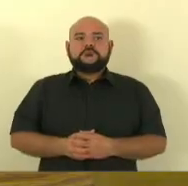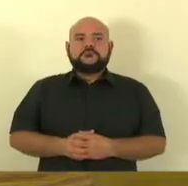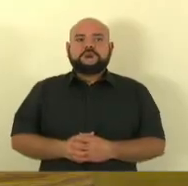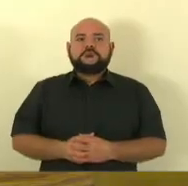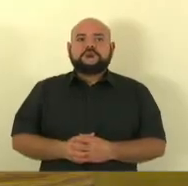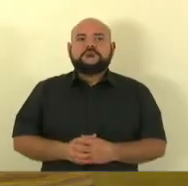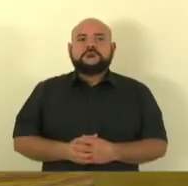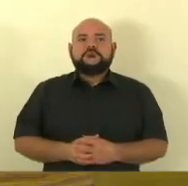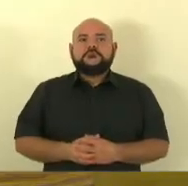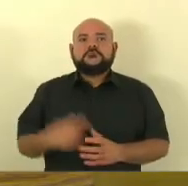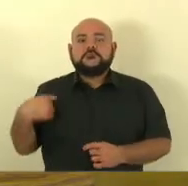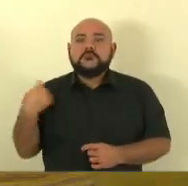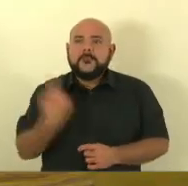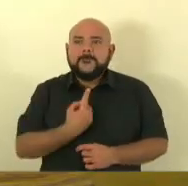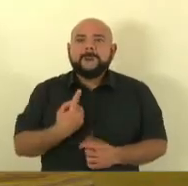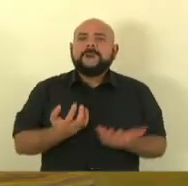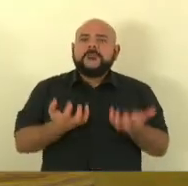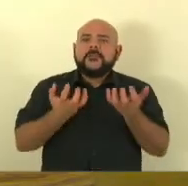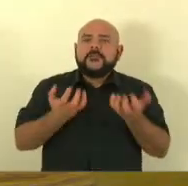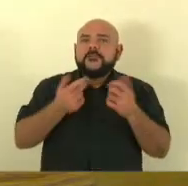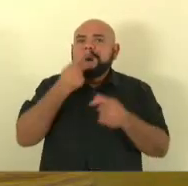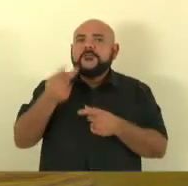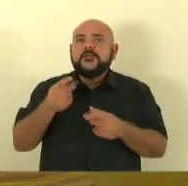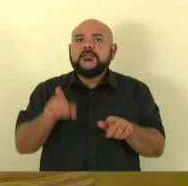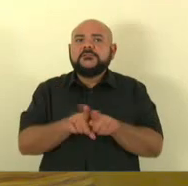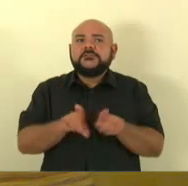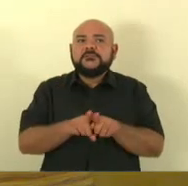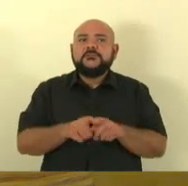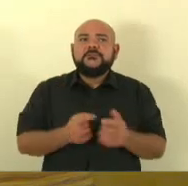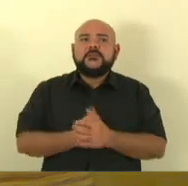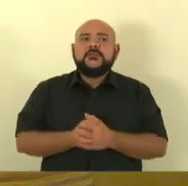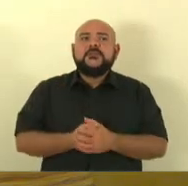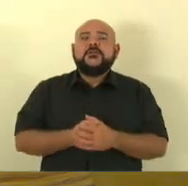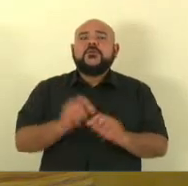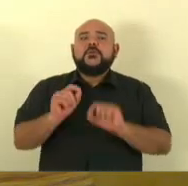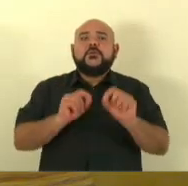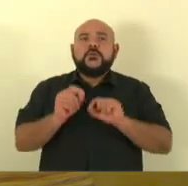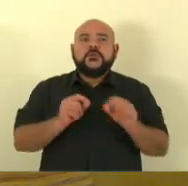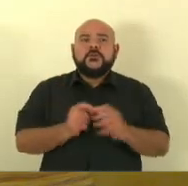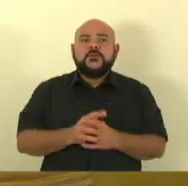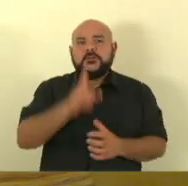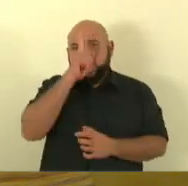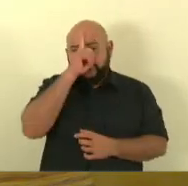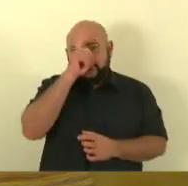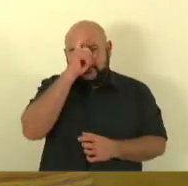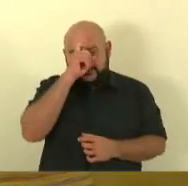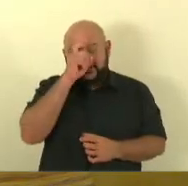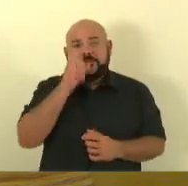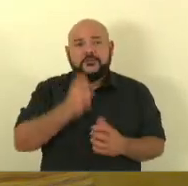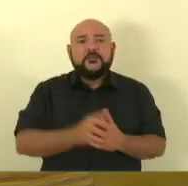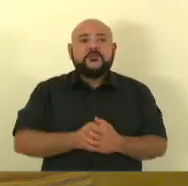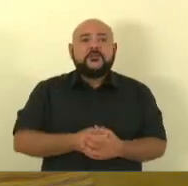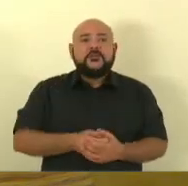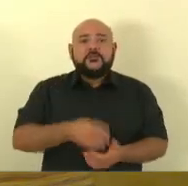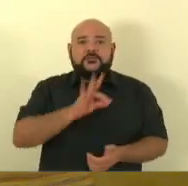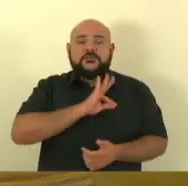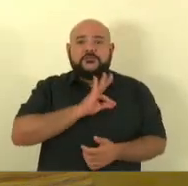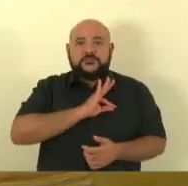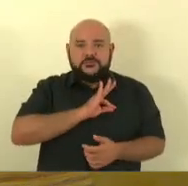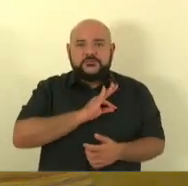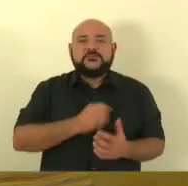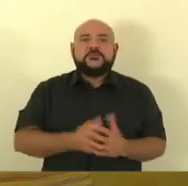Nós gostaríamos de falar aqui especificamente sobre o Hospital da Polícia Militar, essa unidade